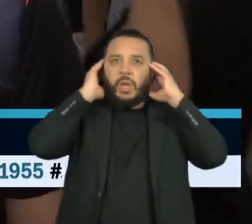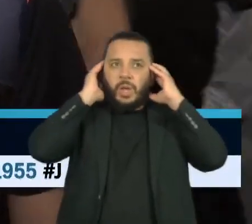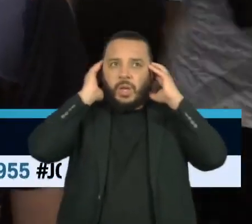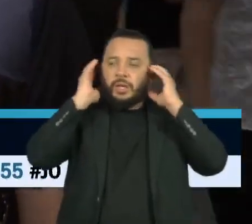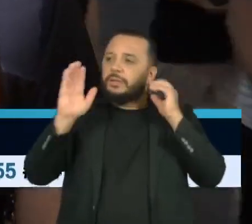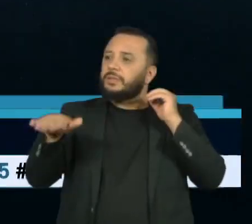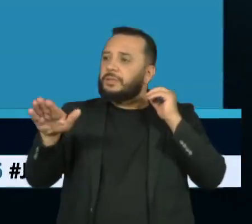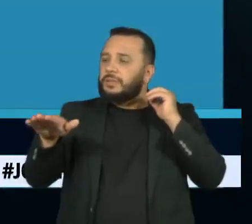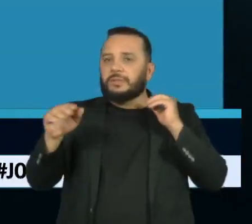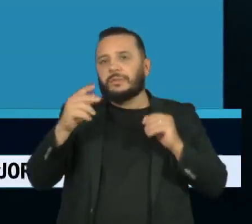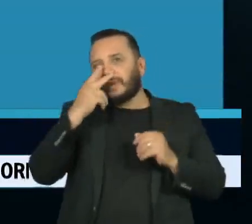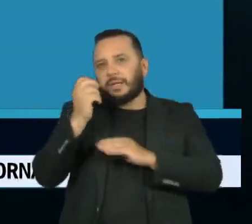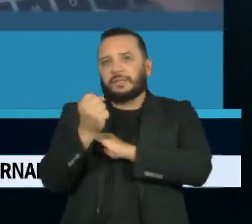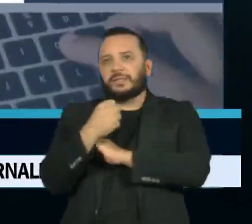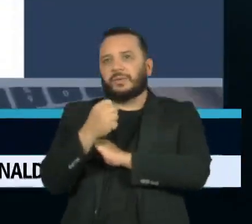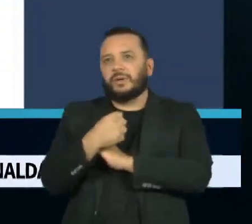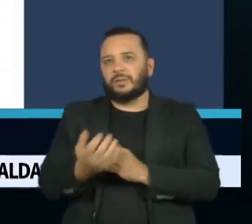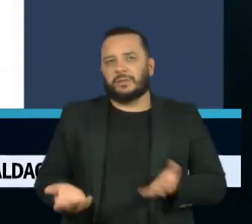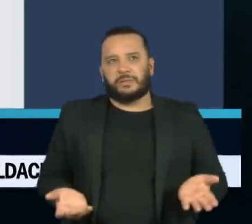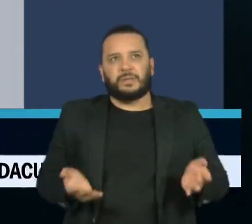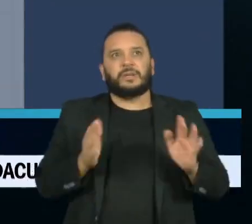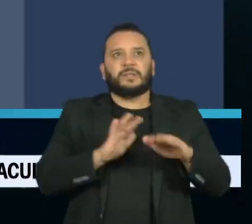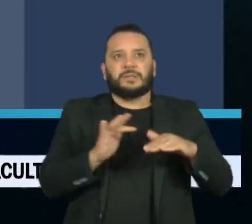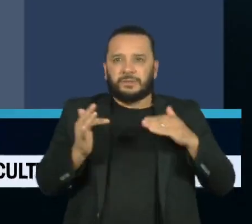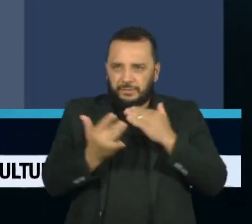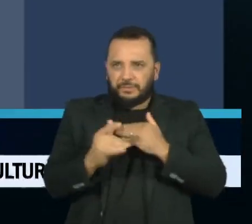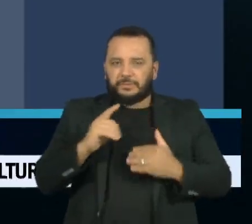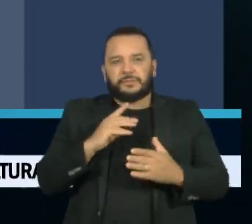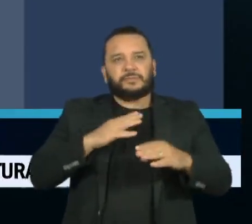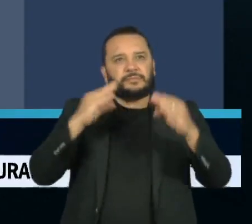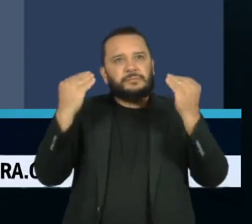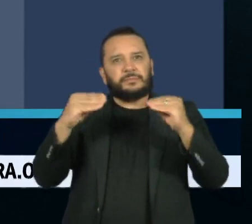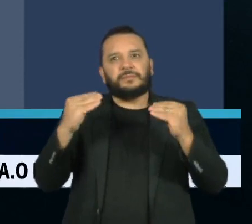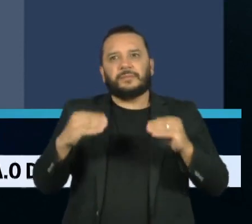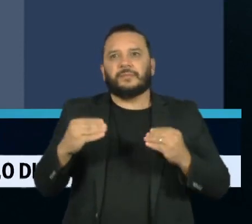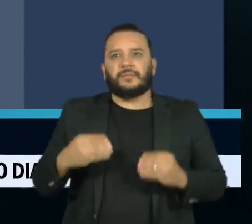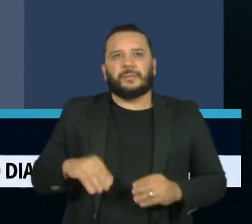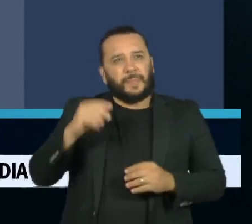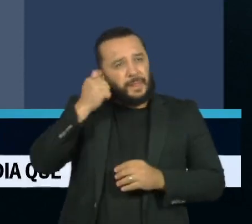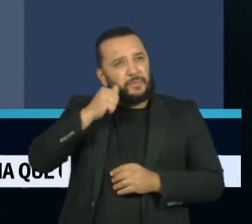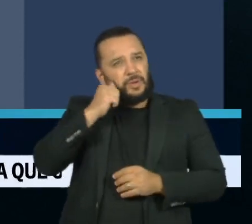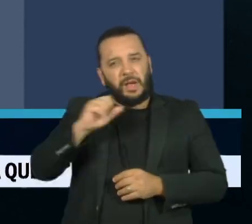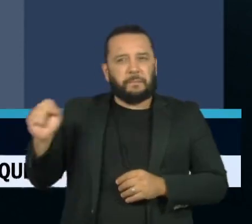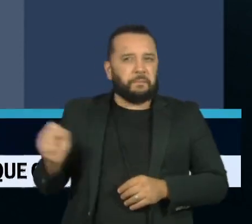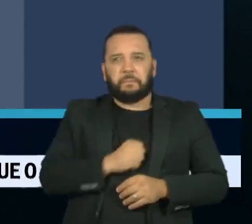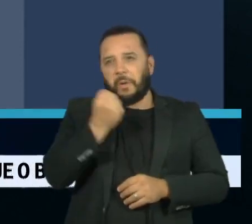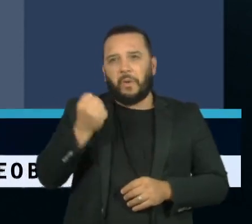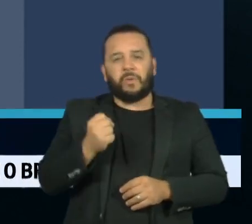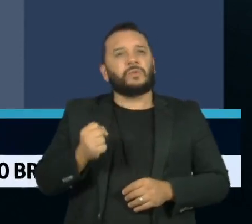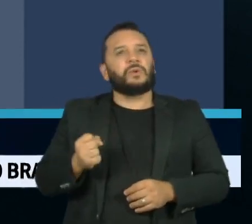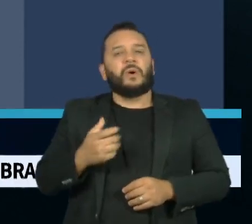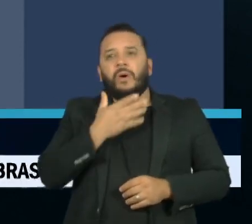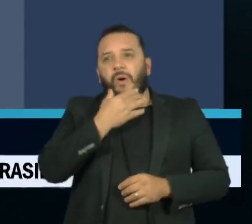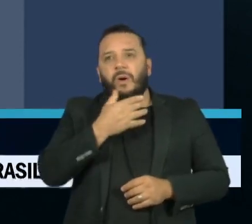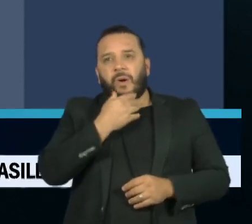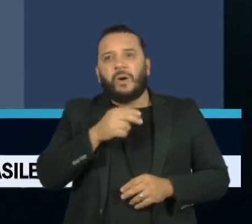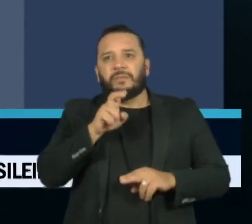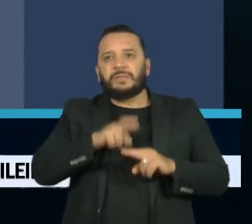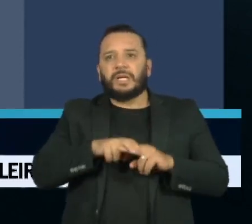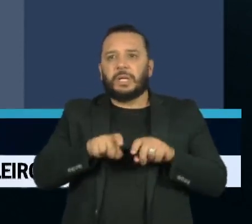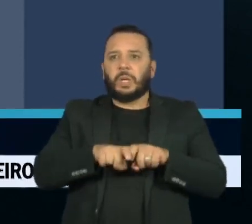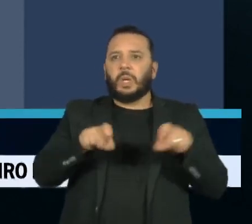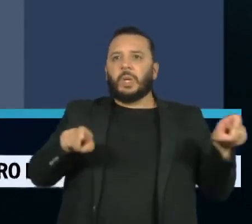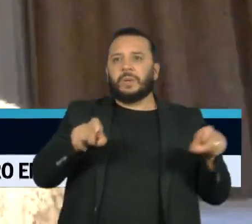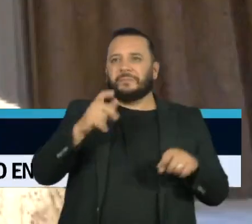Você falar com ele, não vai ouvir. As redes sociais estão cheias de postagens com mulheres reclamando da atitude vista como